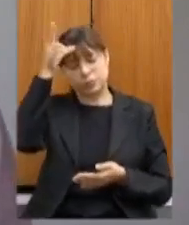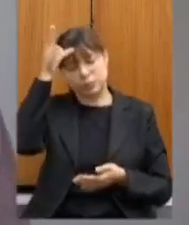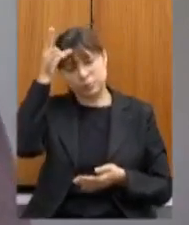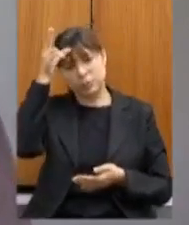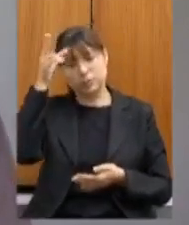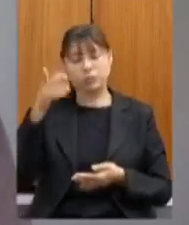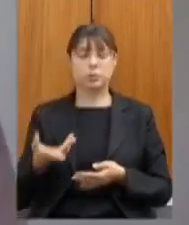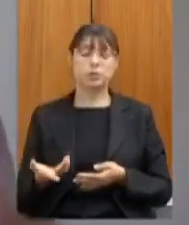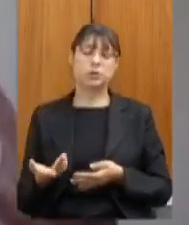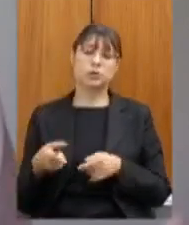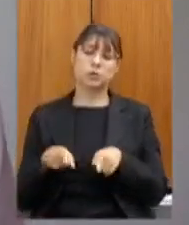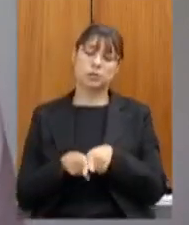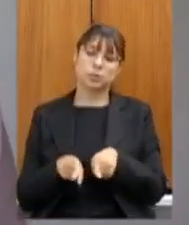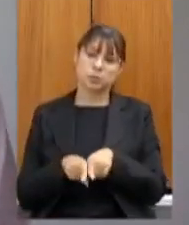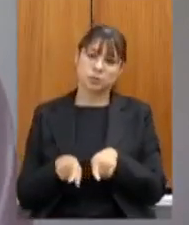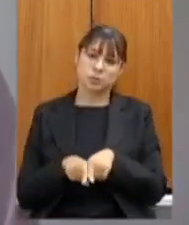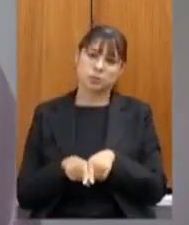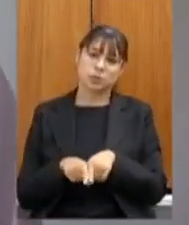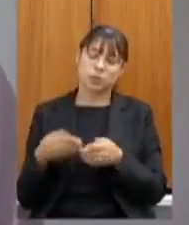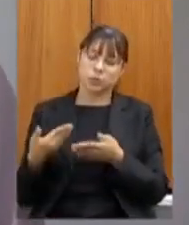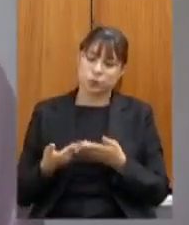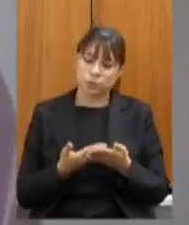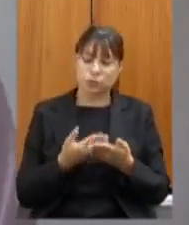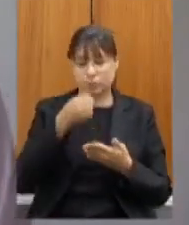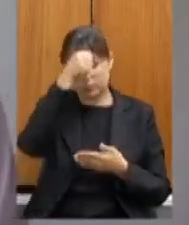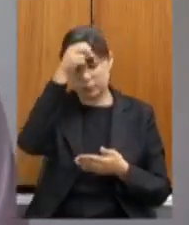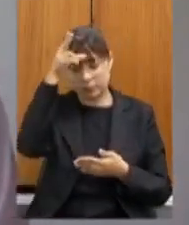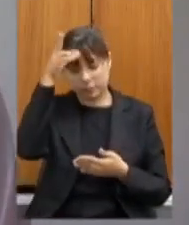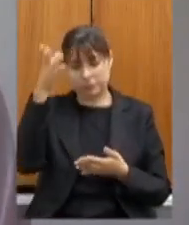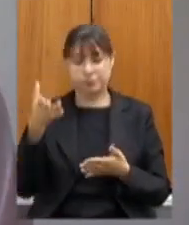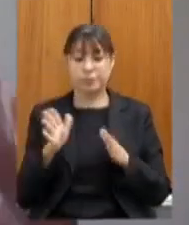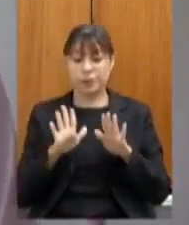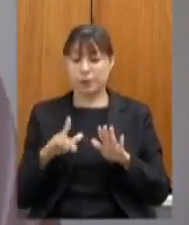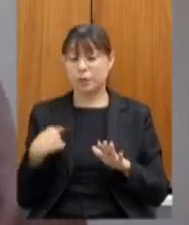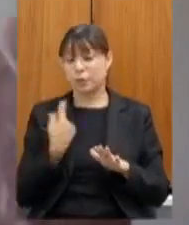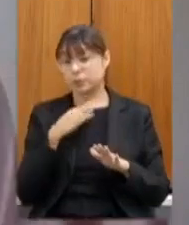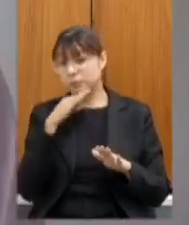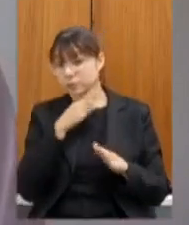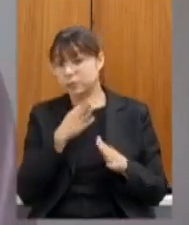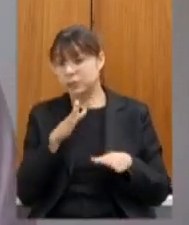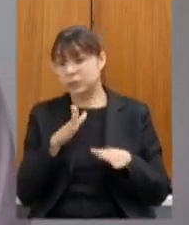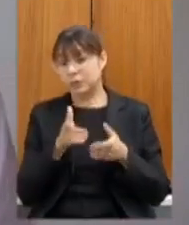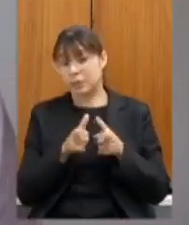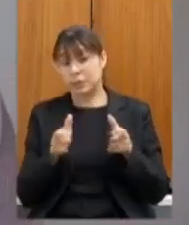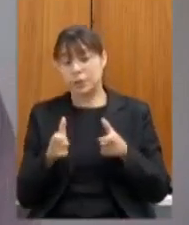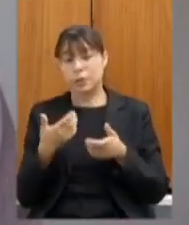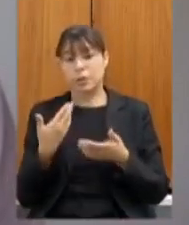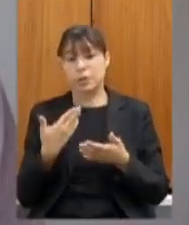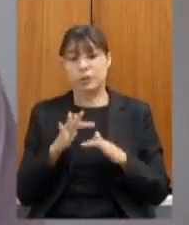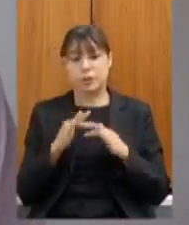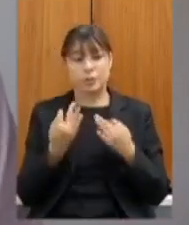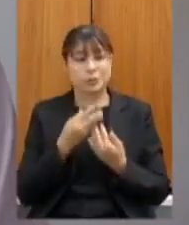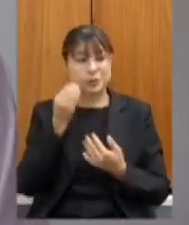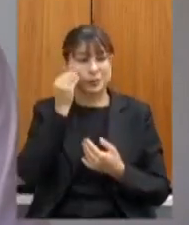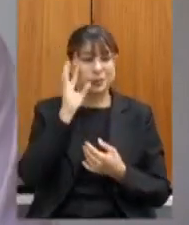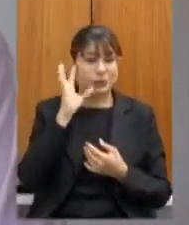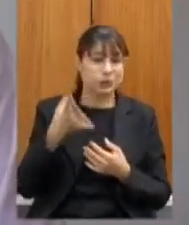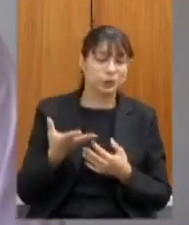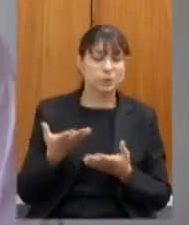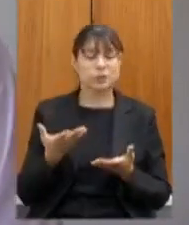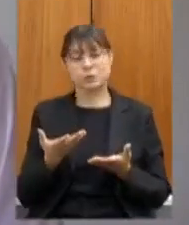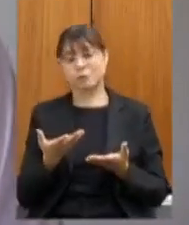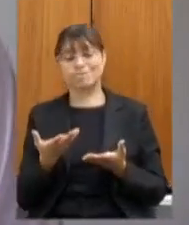municipais mas a gente teve sim essa visão de que grandes partes das famílias que buscavam por uma solução e não